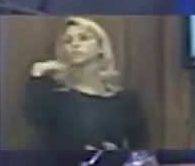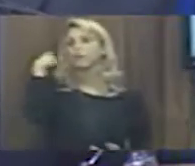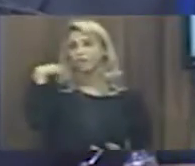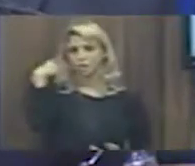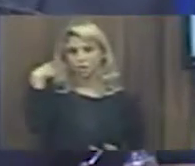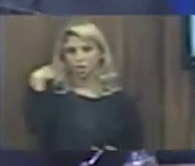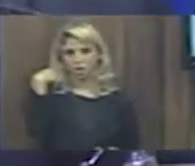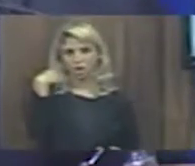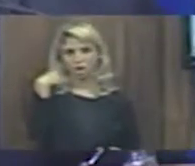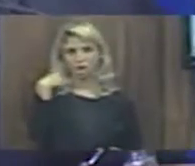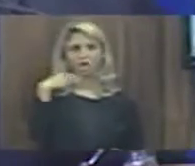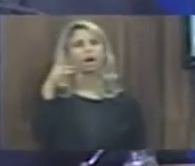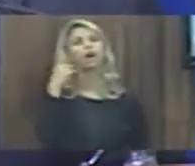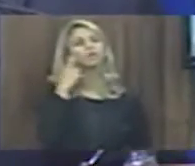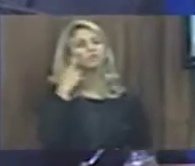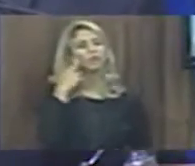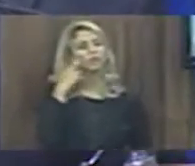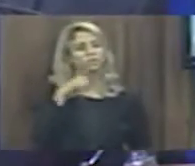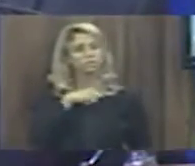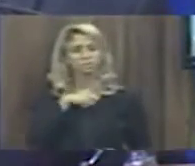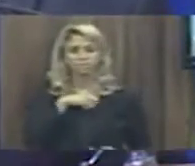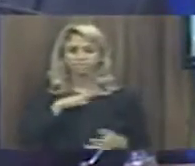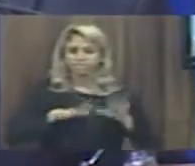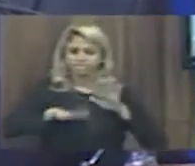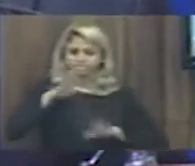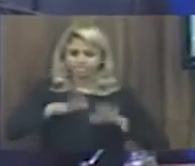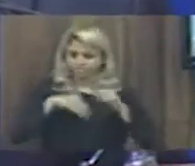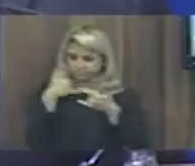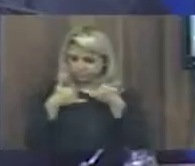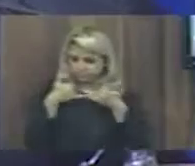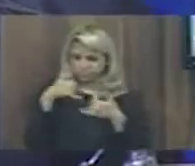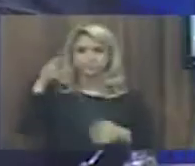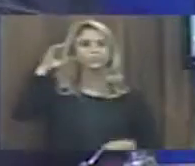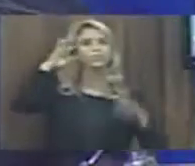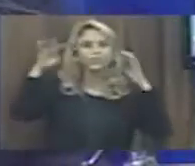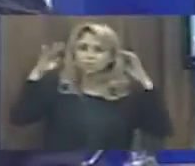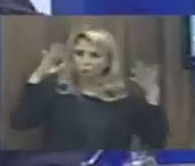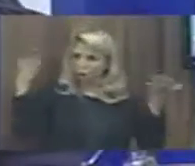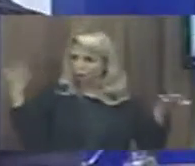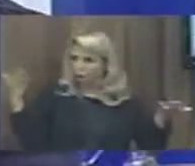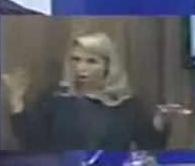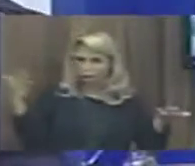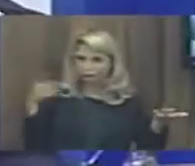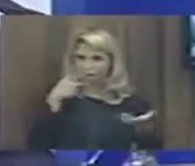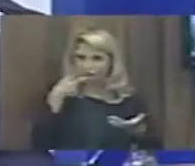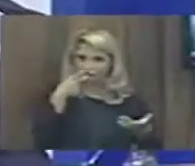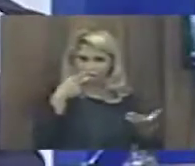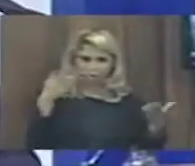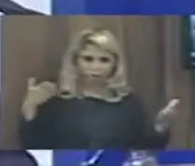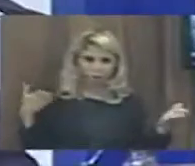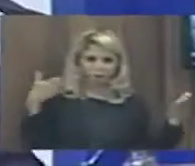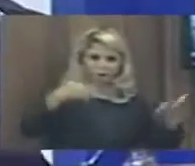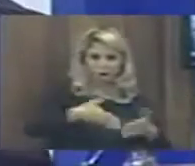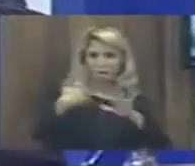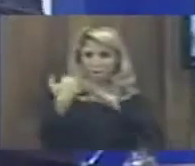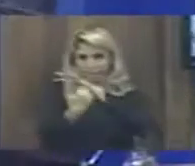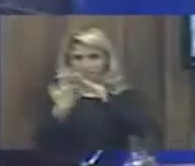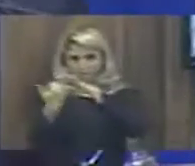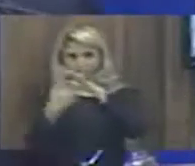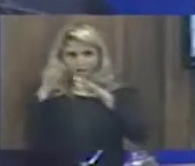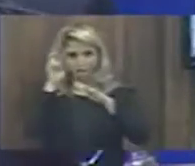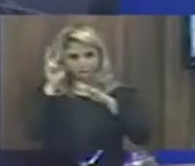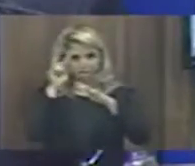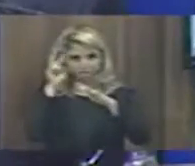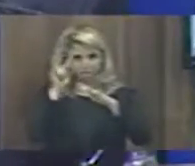pesadelo, sei lá, há um tempo atrás, falando de uma certa empresa, que